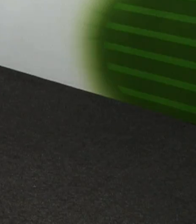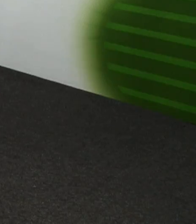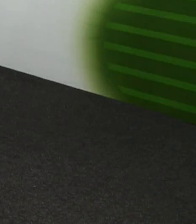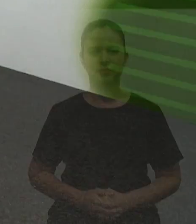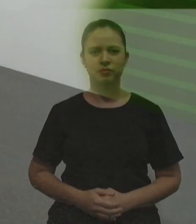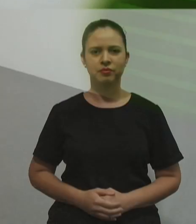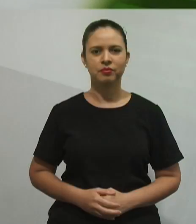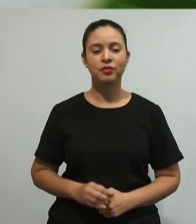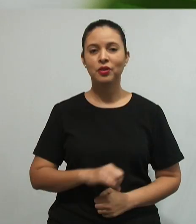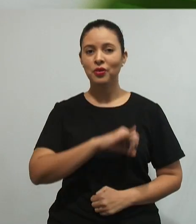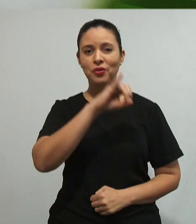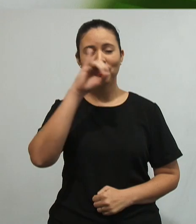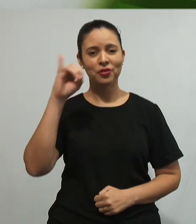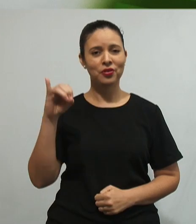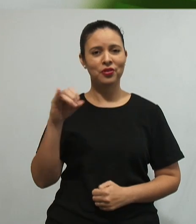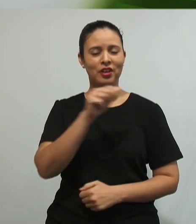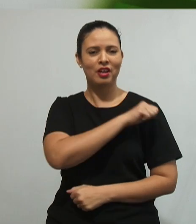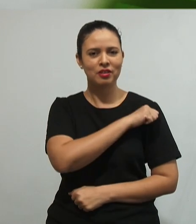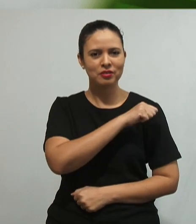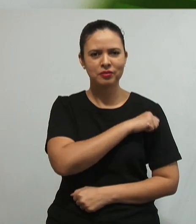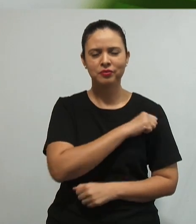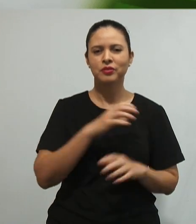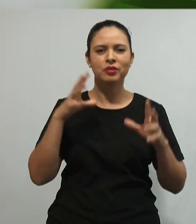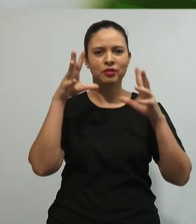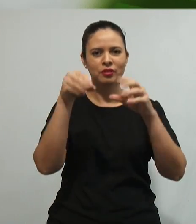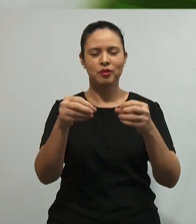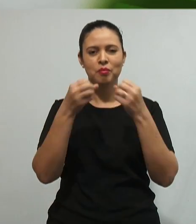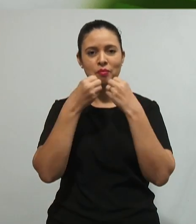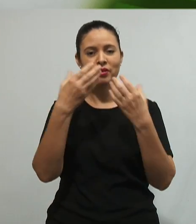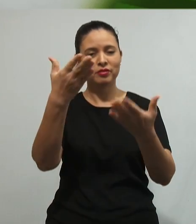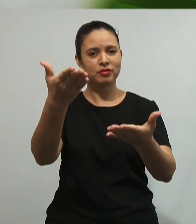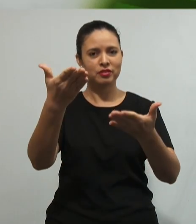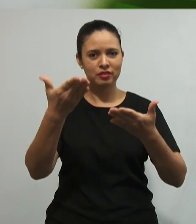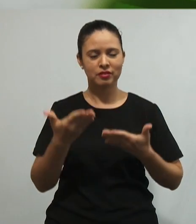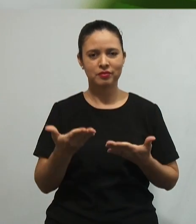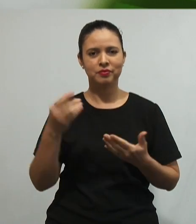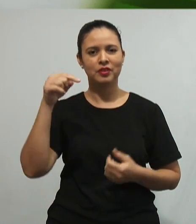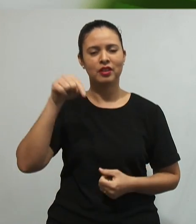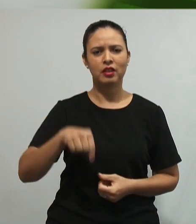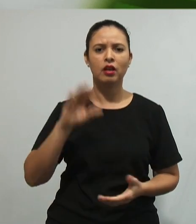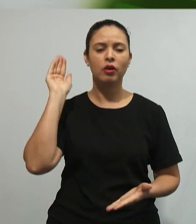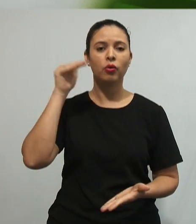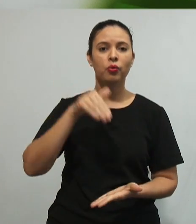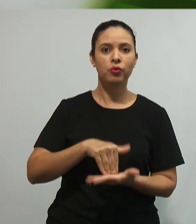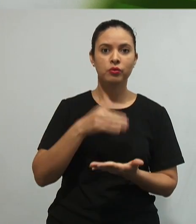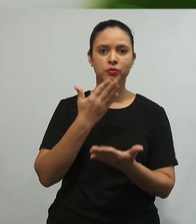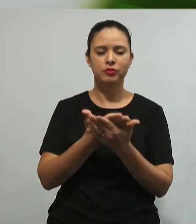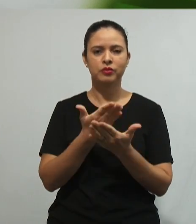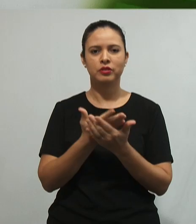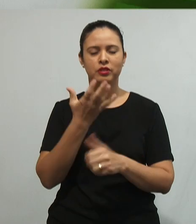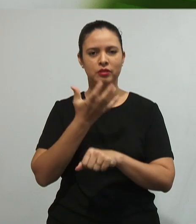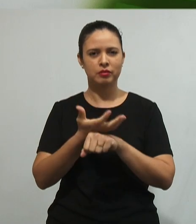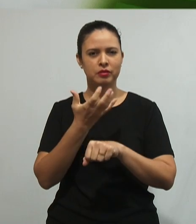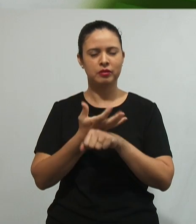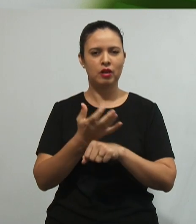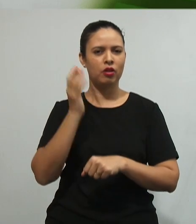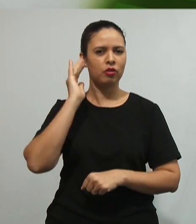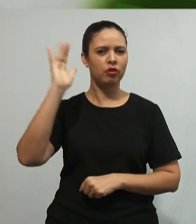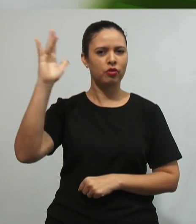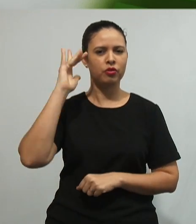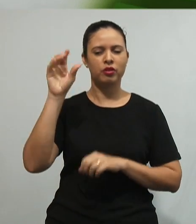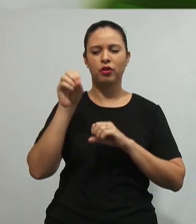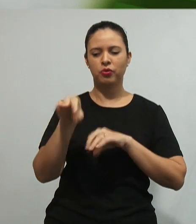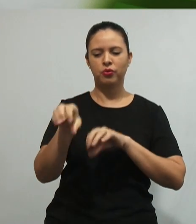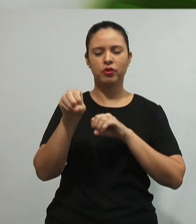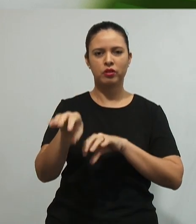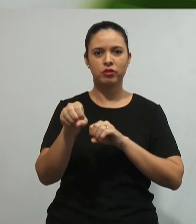Olá, aluno, olá, aluna. Seja bem-vindo, bem-vinda à última aula da disciplina Teorias Educacionais